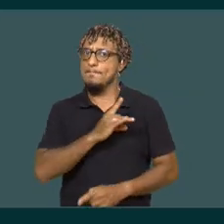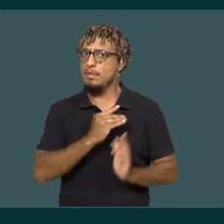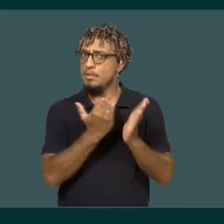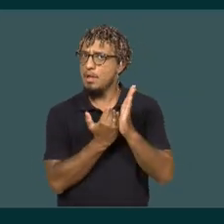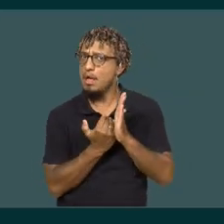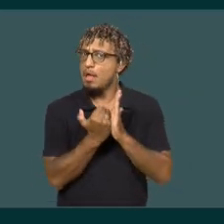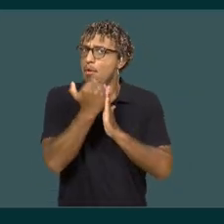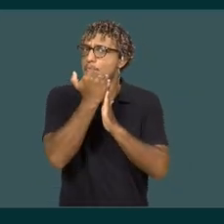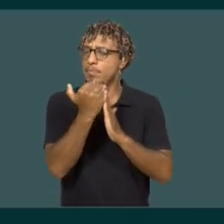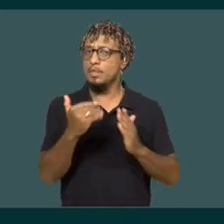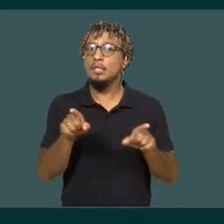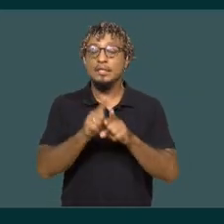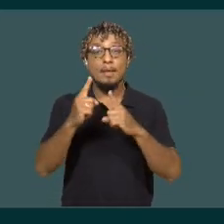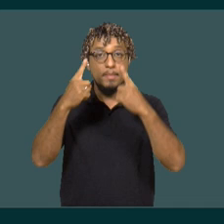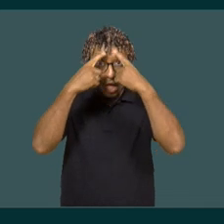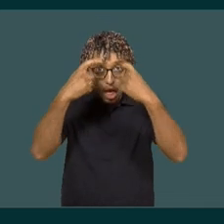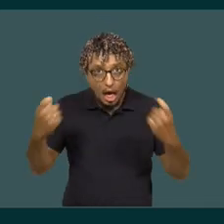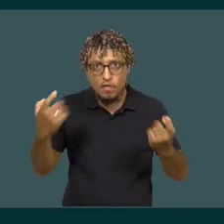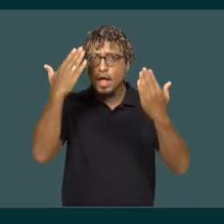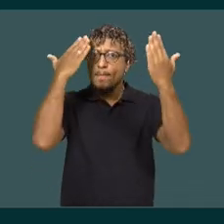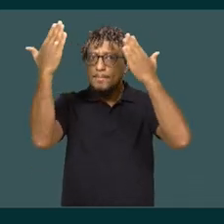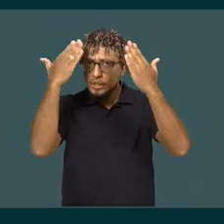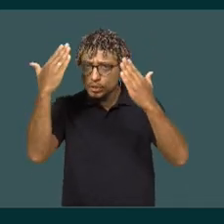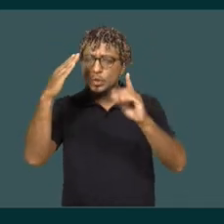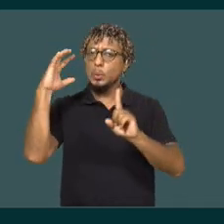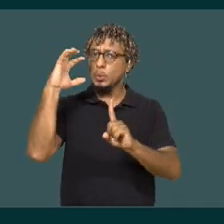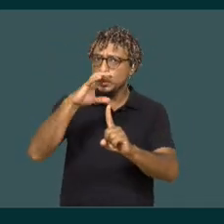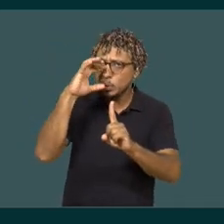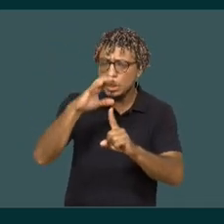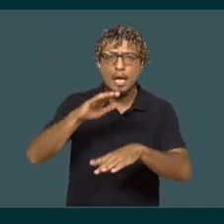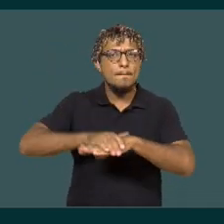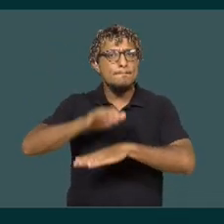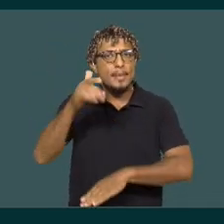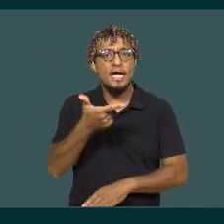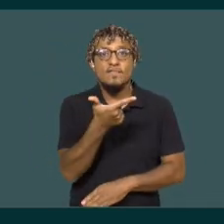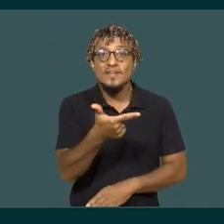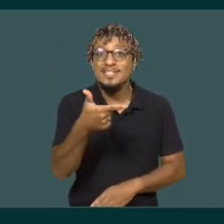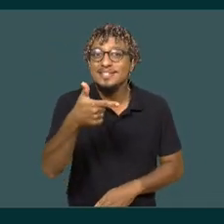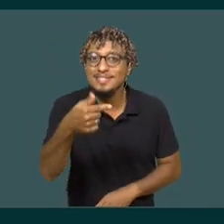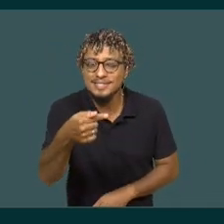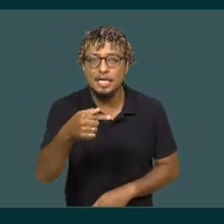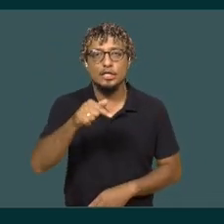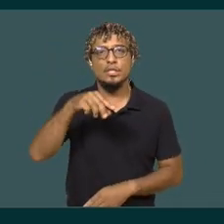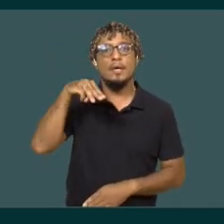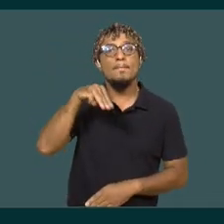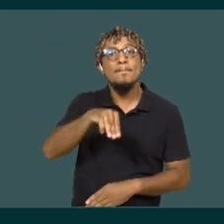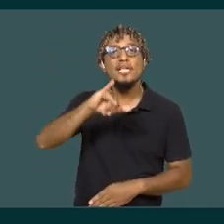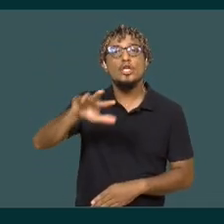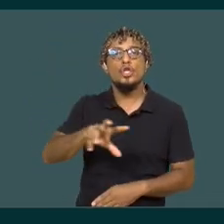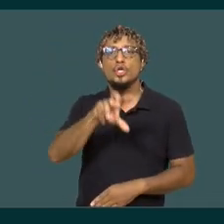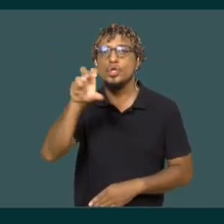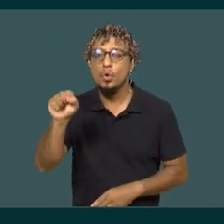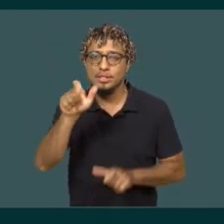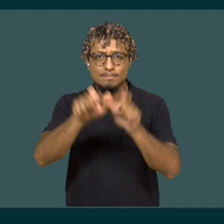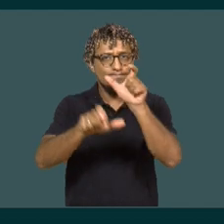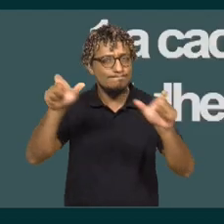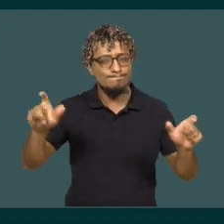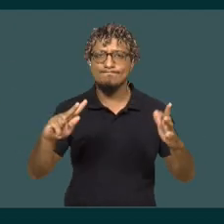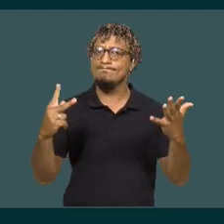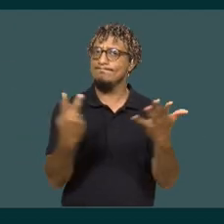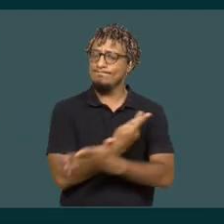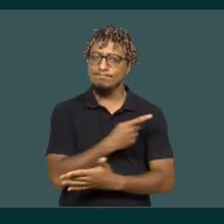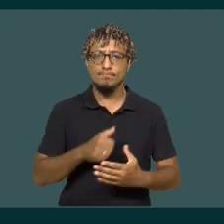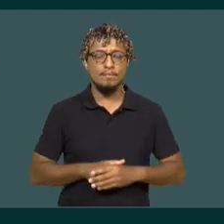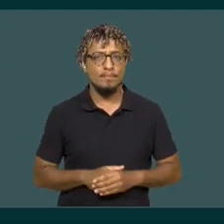Incluindo a violência psicológica nas estatísticas, são mais de 27 milhões de vítimas em todo o país.